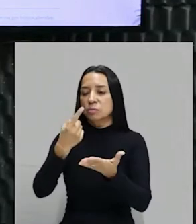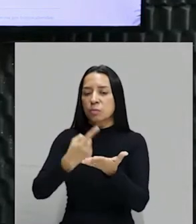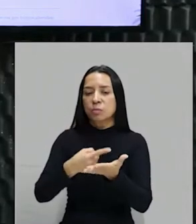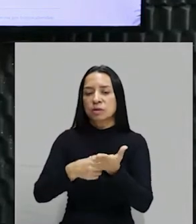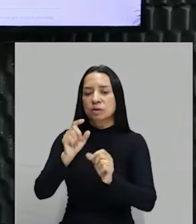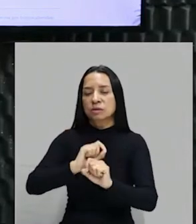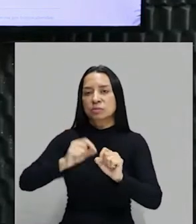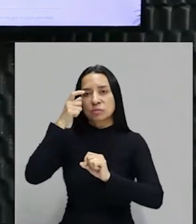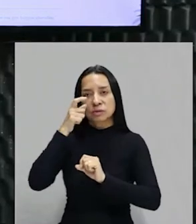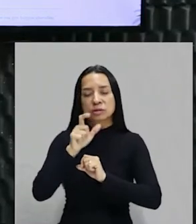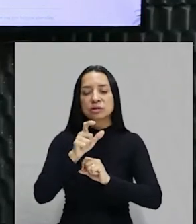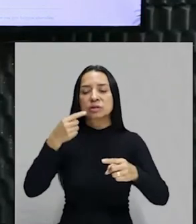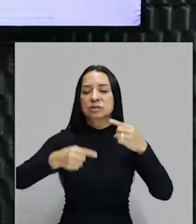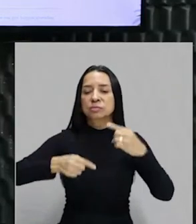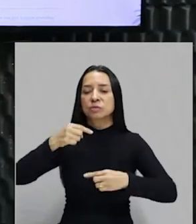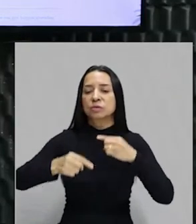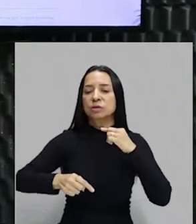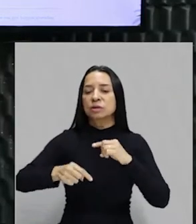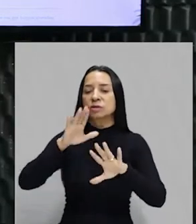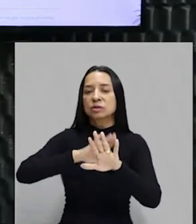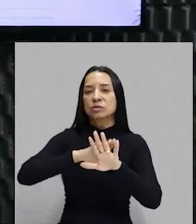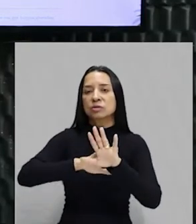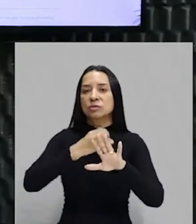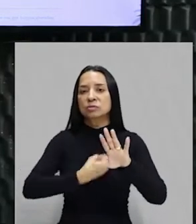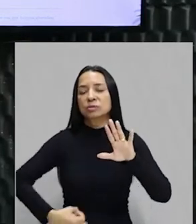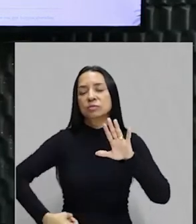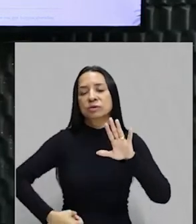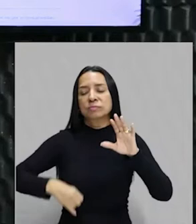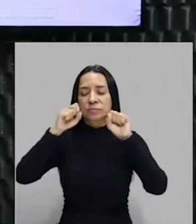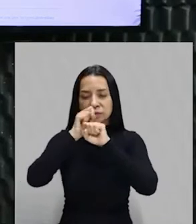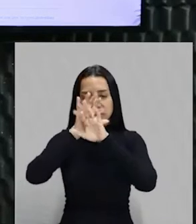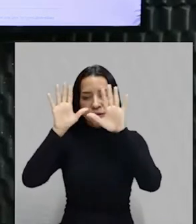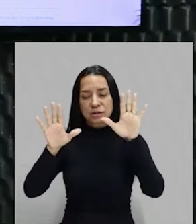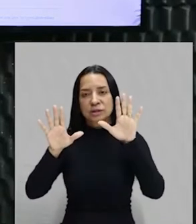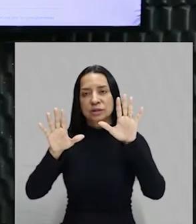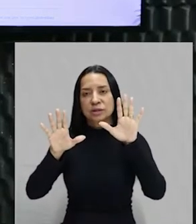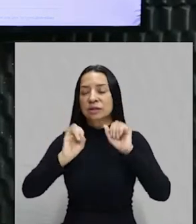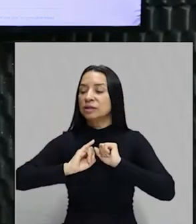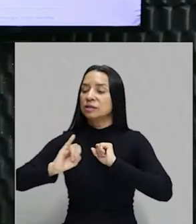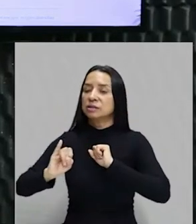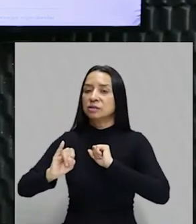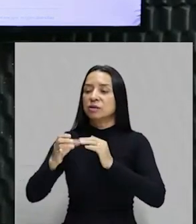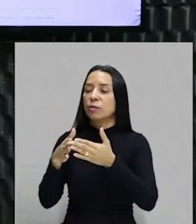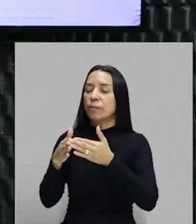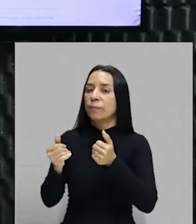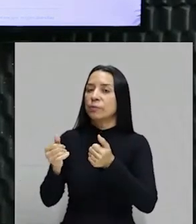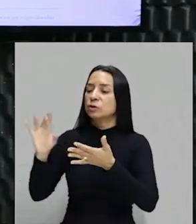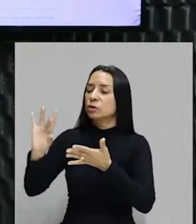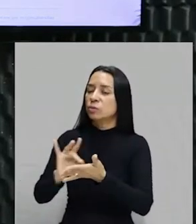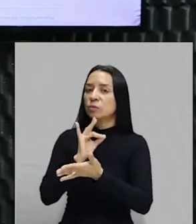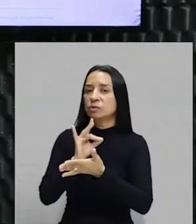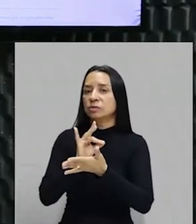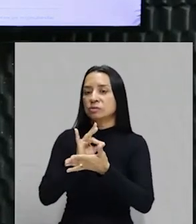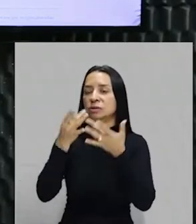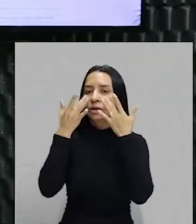políticos e ideológicos do Império. Óbvio, para esclarecer para quem não entendeu. Se eu mandei contratar uma série de artistas e o